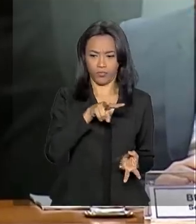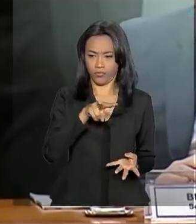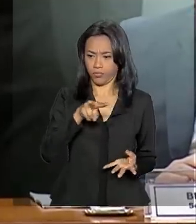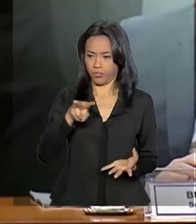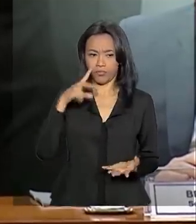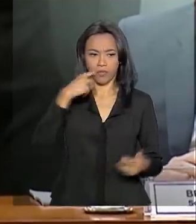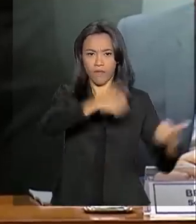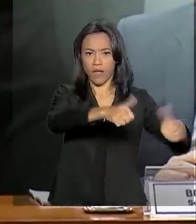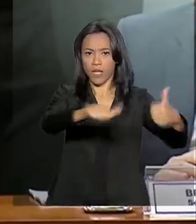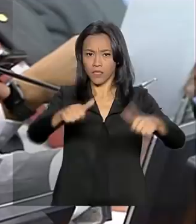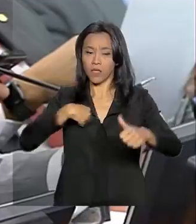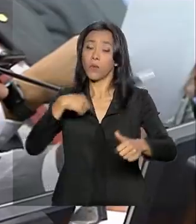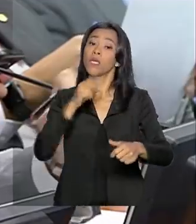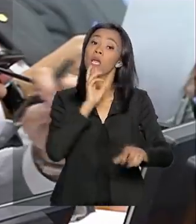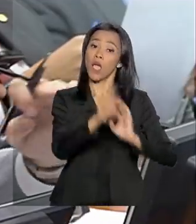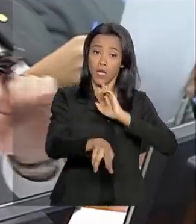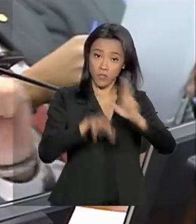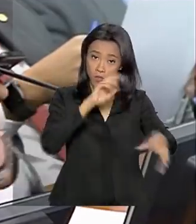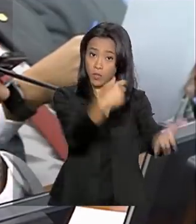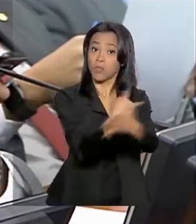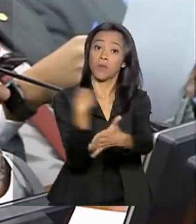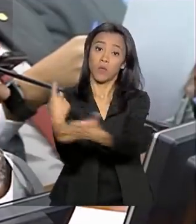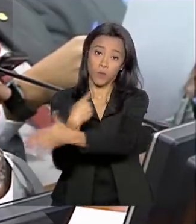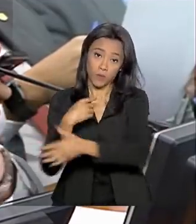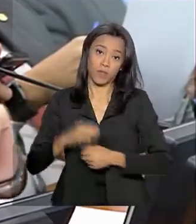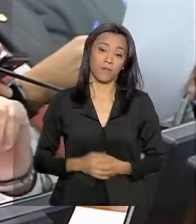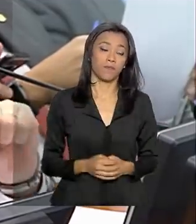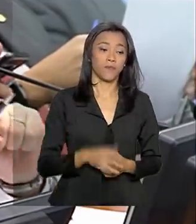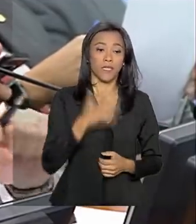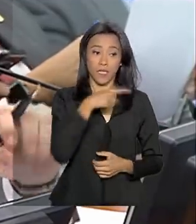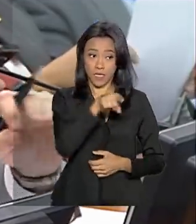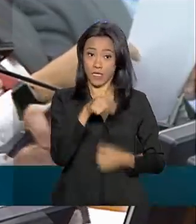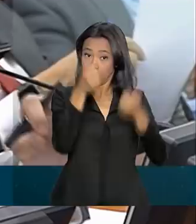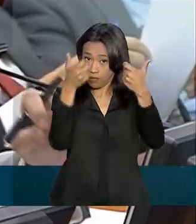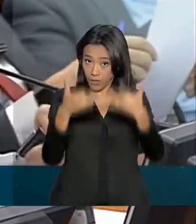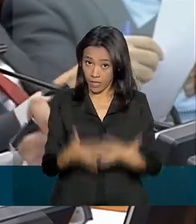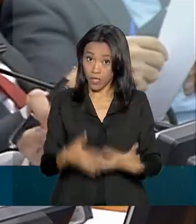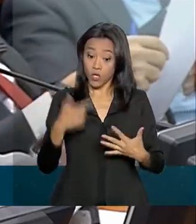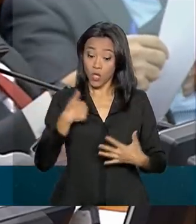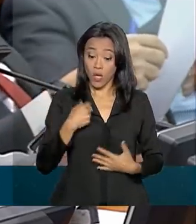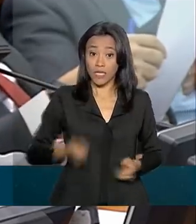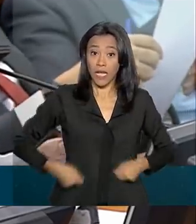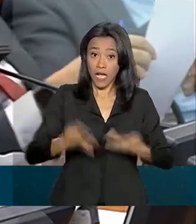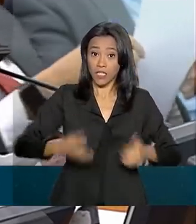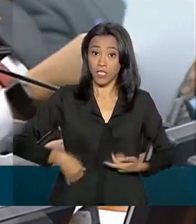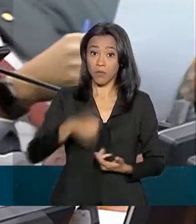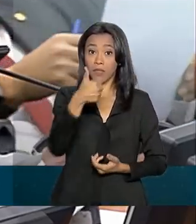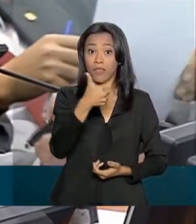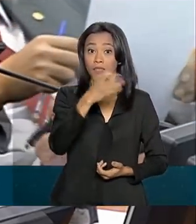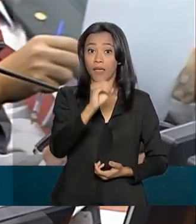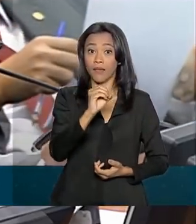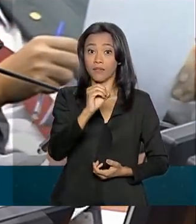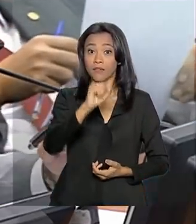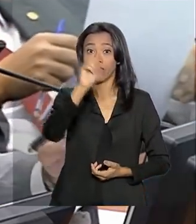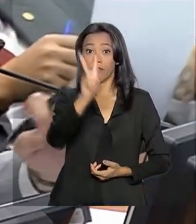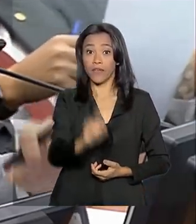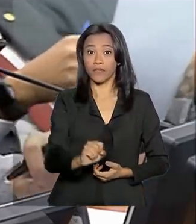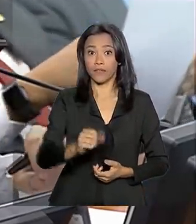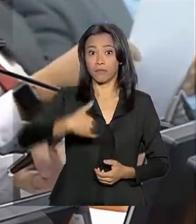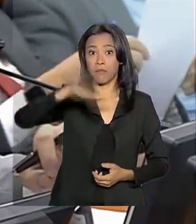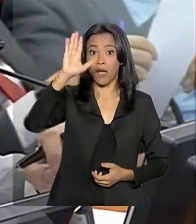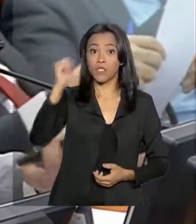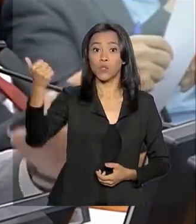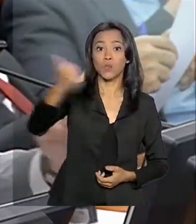respondeu a questionamentos. Nós gastamos aqui, ministro, praticamente dez vezes mais com a Previdência do que com a